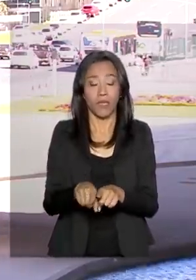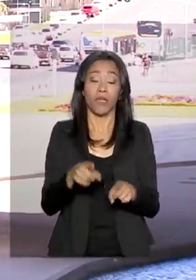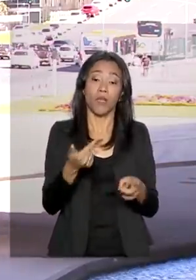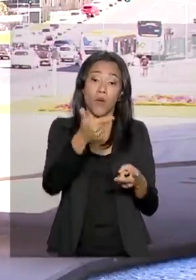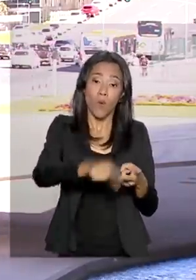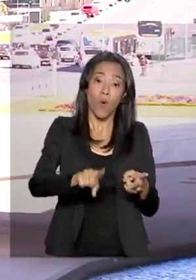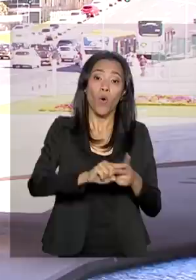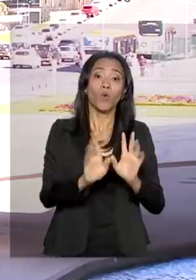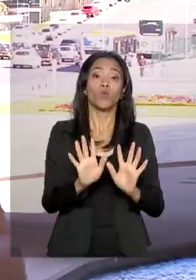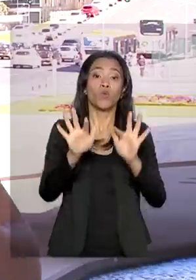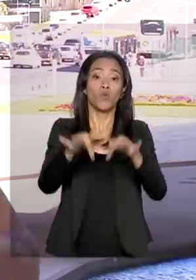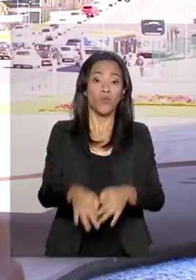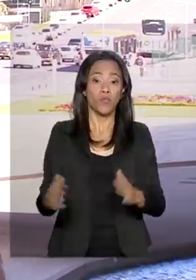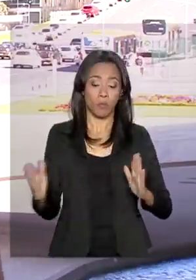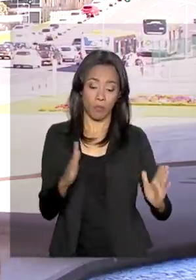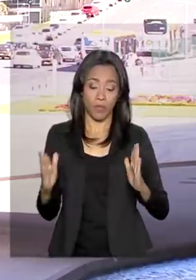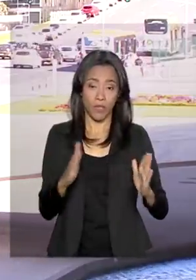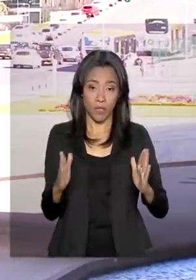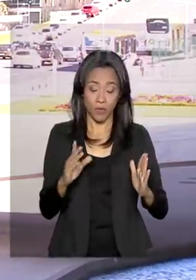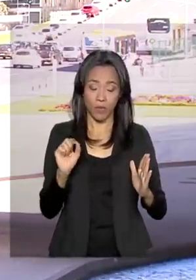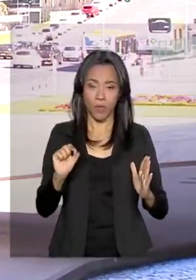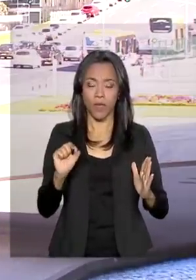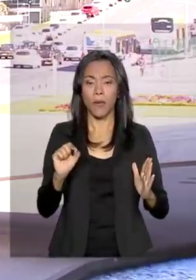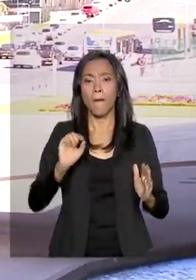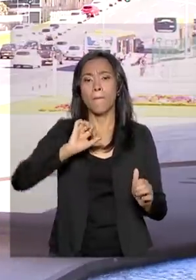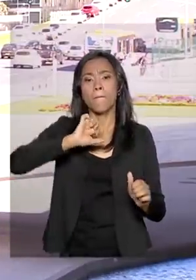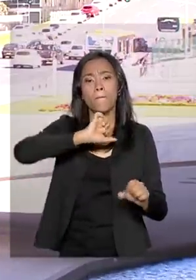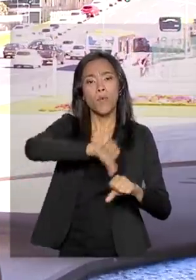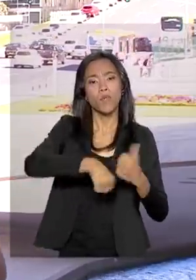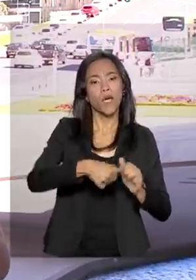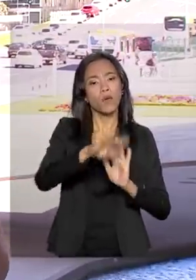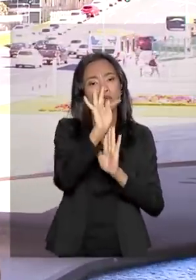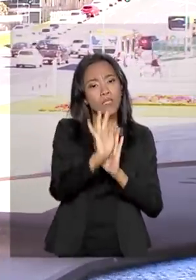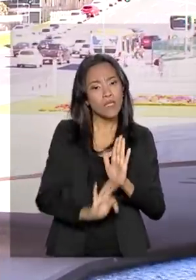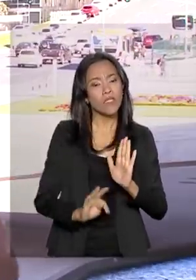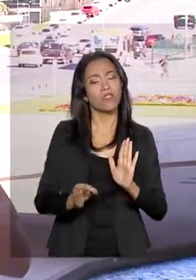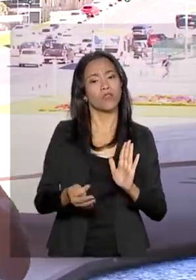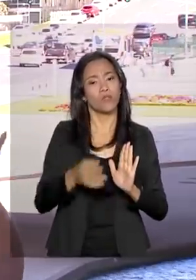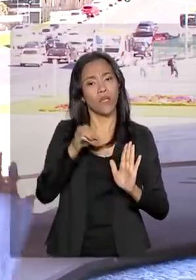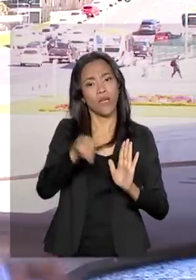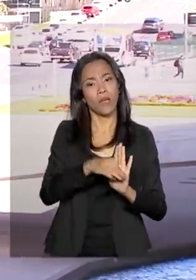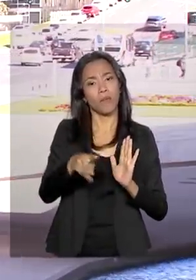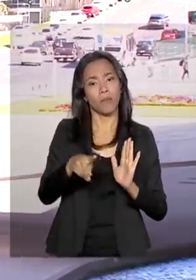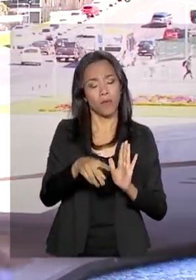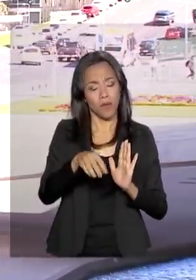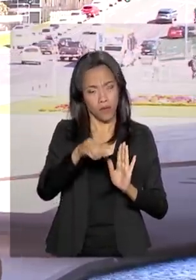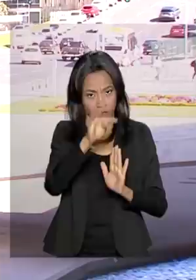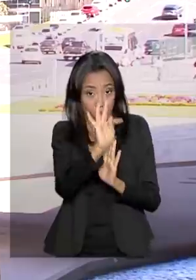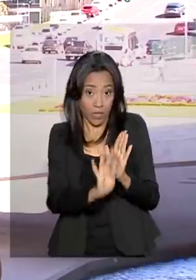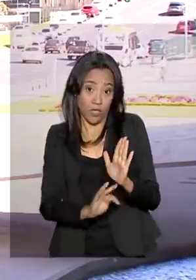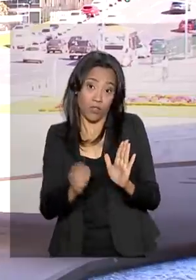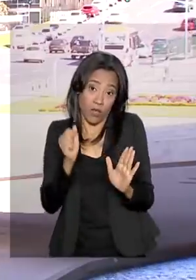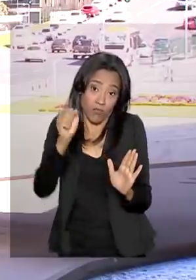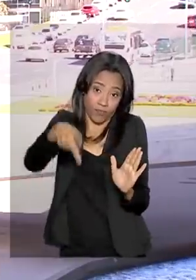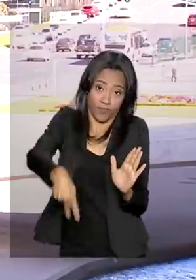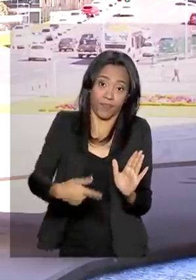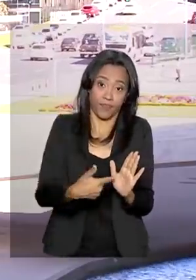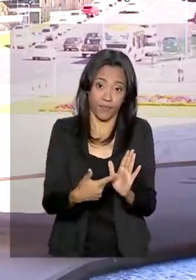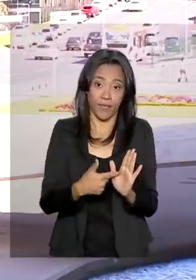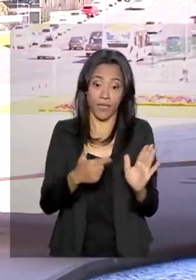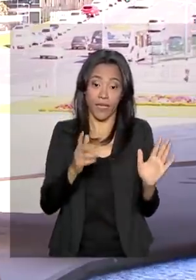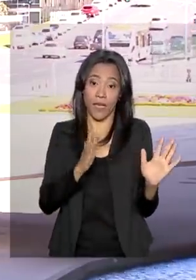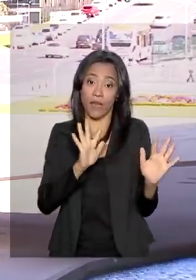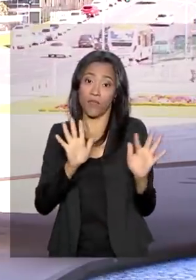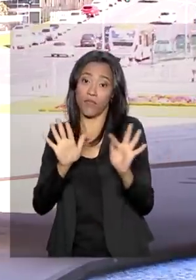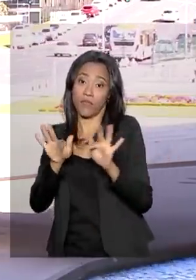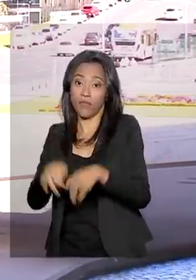do prazo para a apresentação, sugestão de mudanças aí no texto da reforma da Previdência que terminam na quinta-feira. Depois disso, o relator prometeu